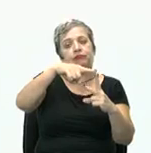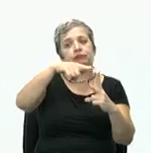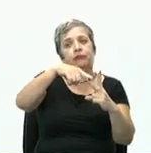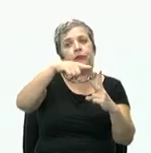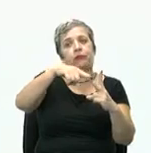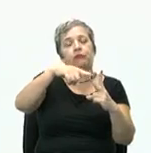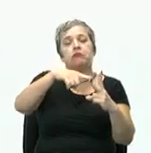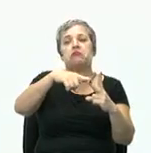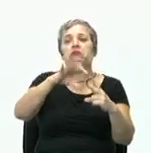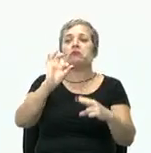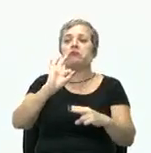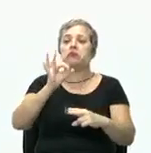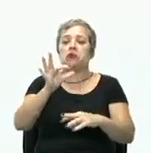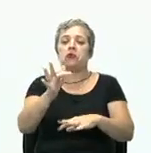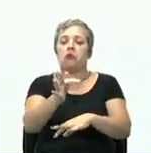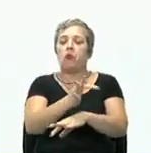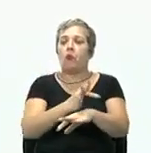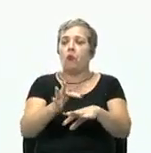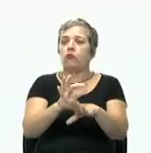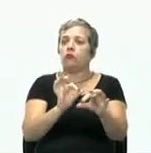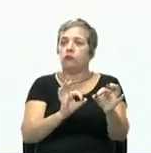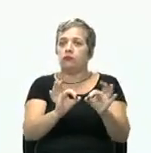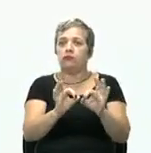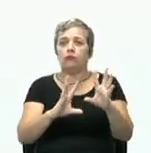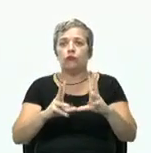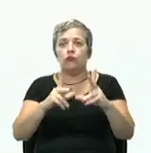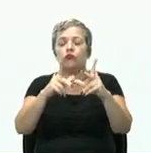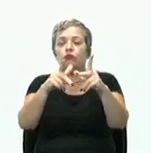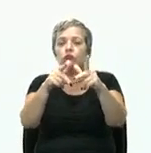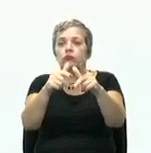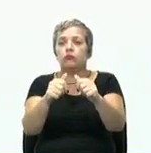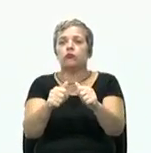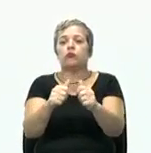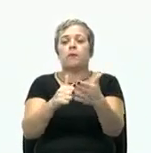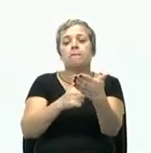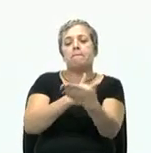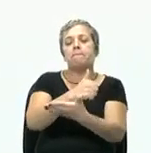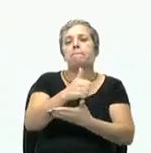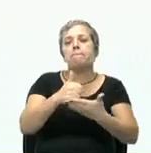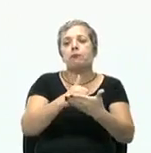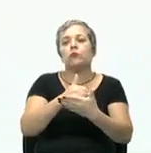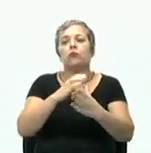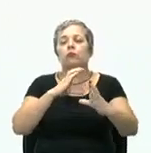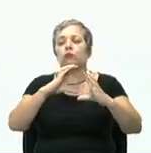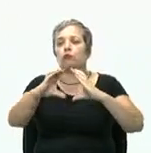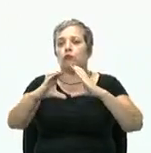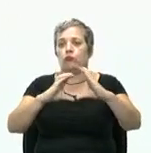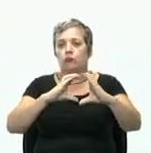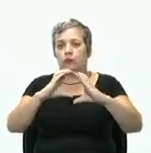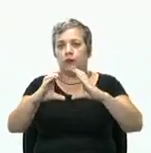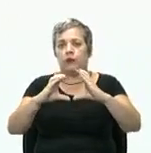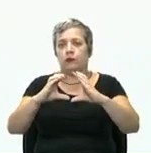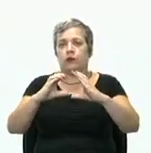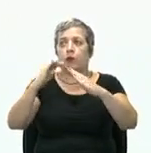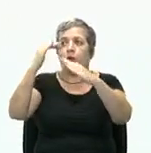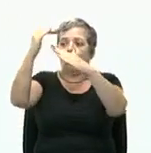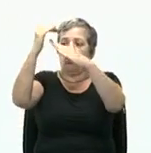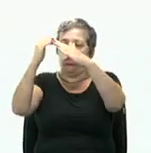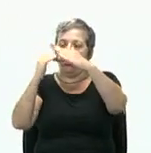formalmente organizada. Tenho toda a questão da estrutura de comunicação da hierarquia.